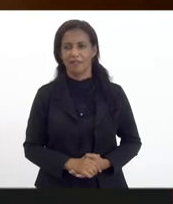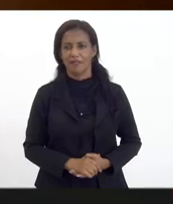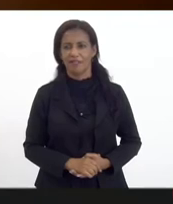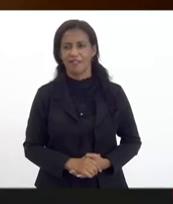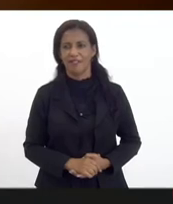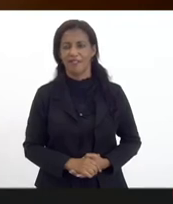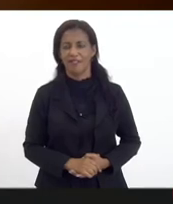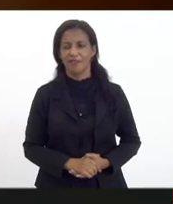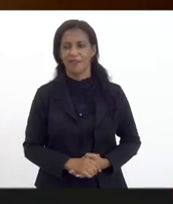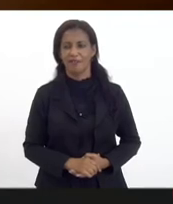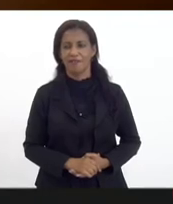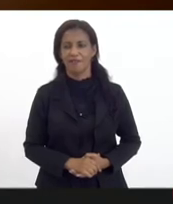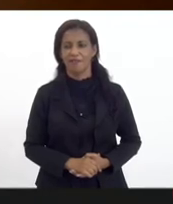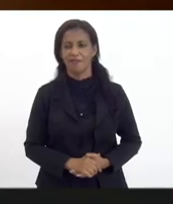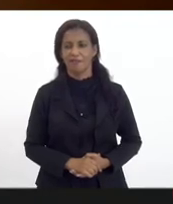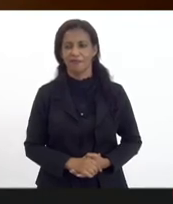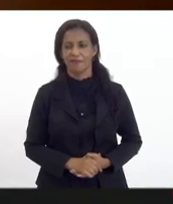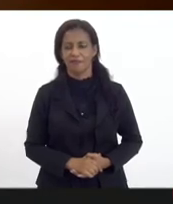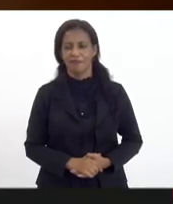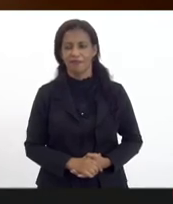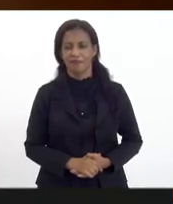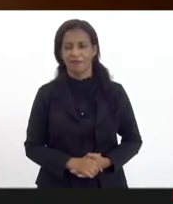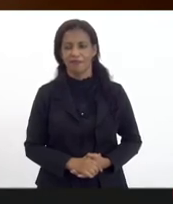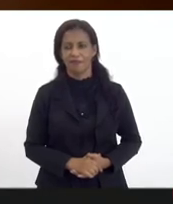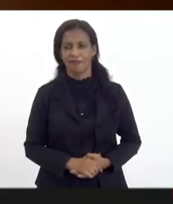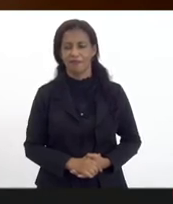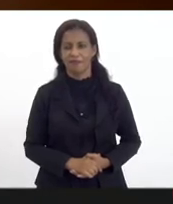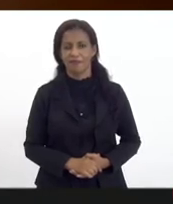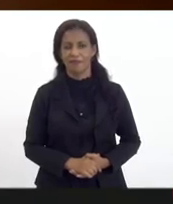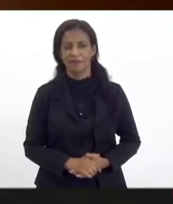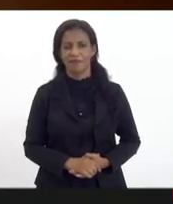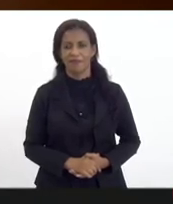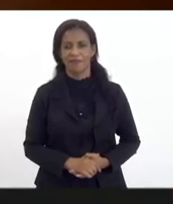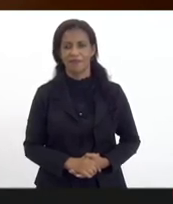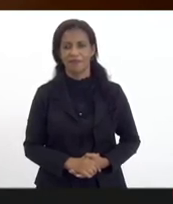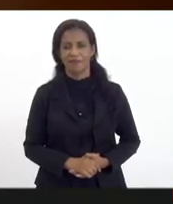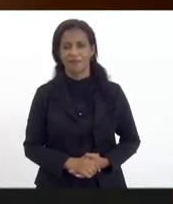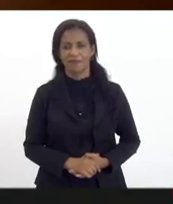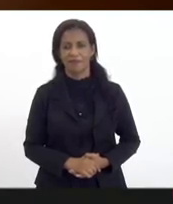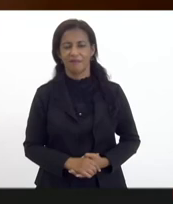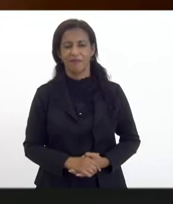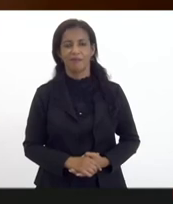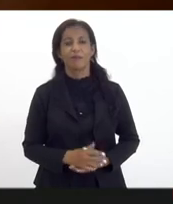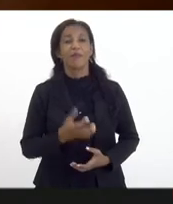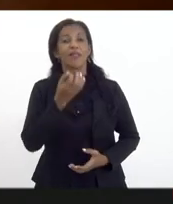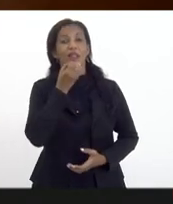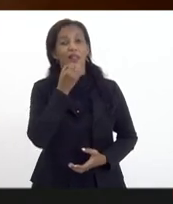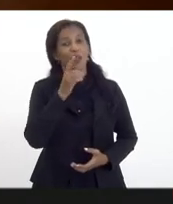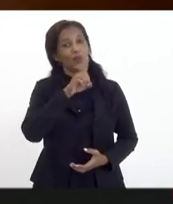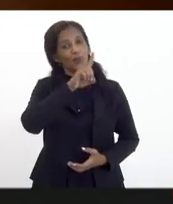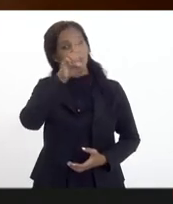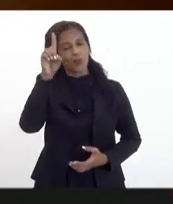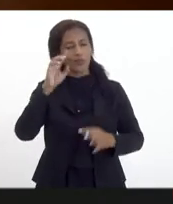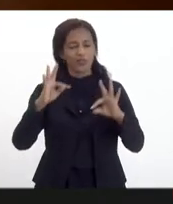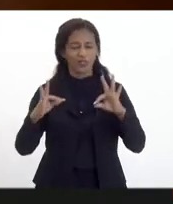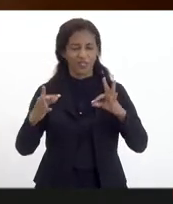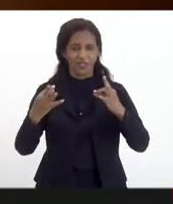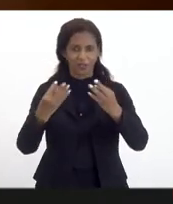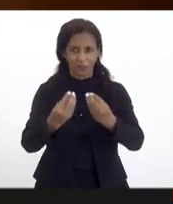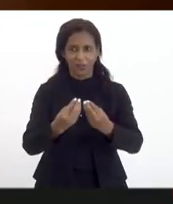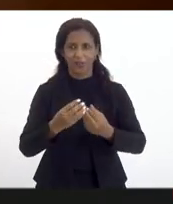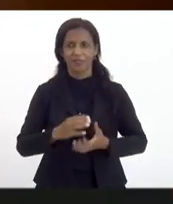o fone aqui. Por favor. Bom, engolindo o fone, então, mais uma vez, bom dia a todos e todas.